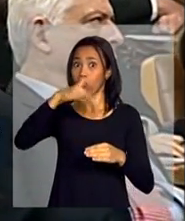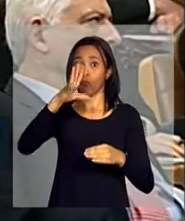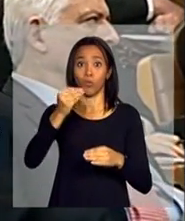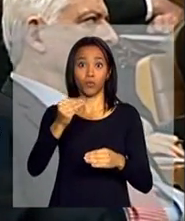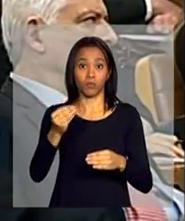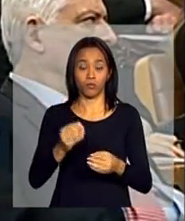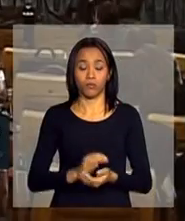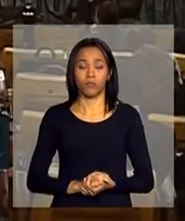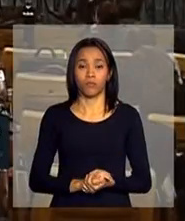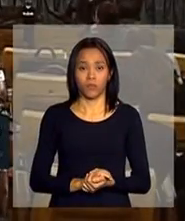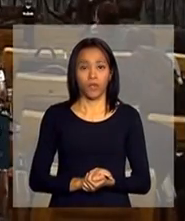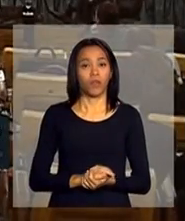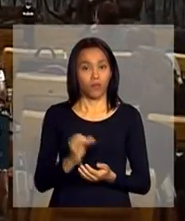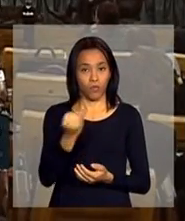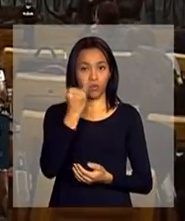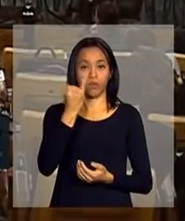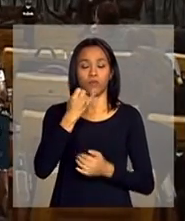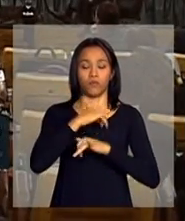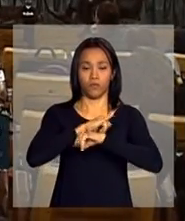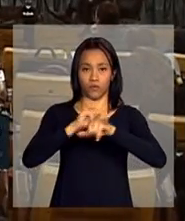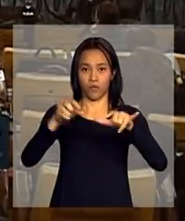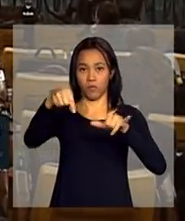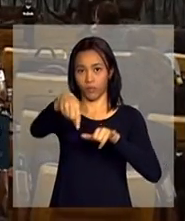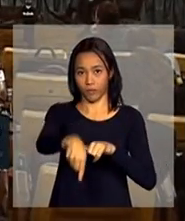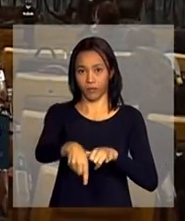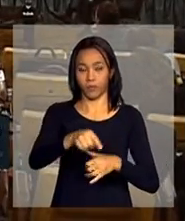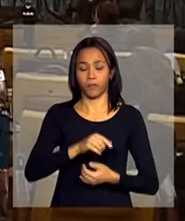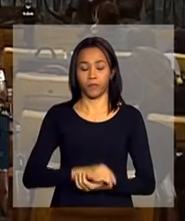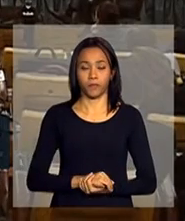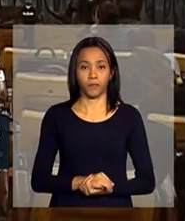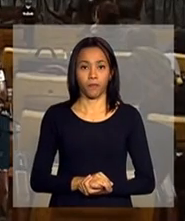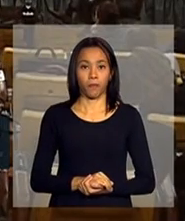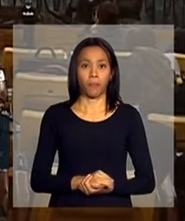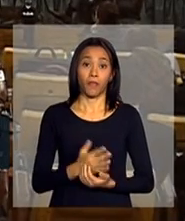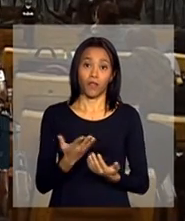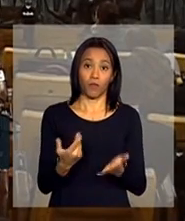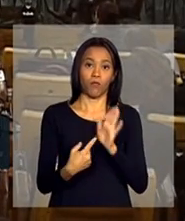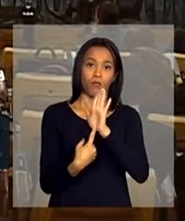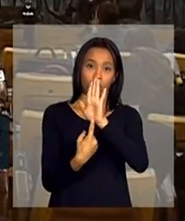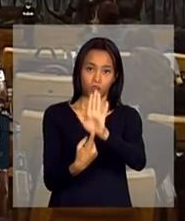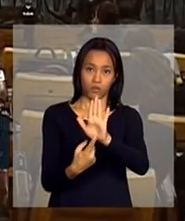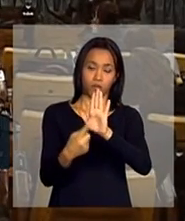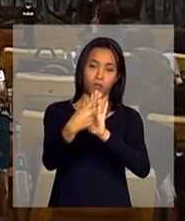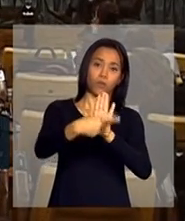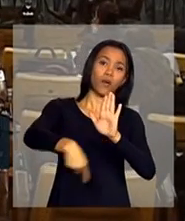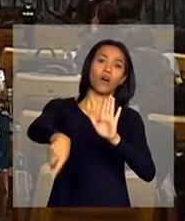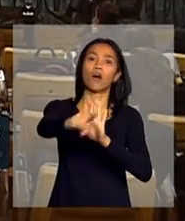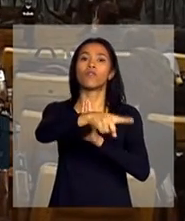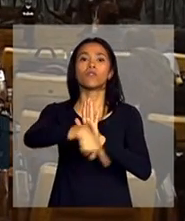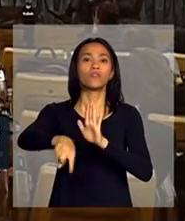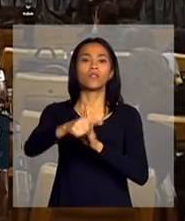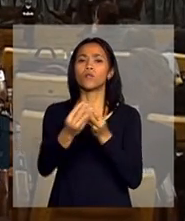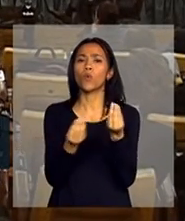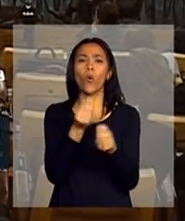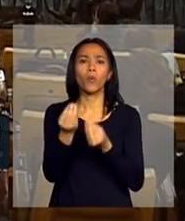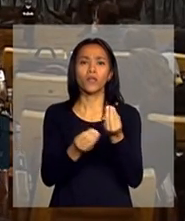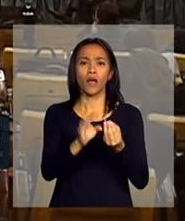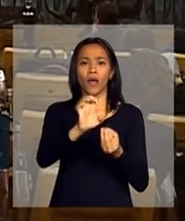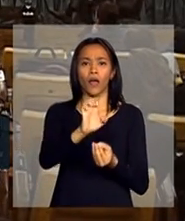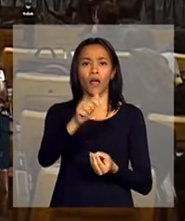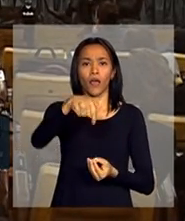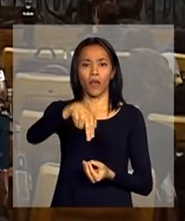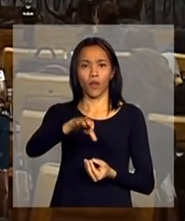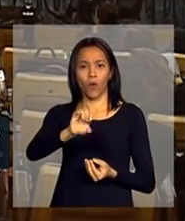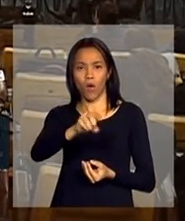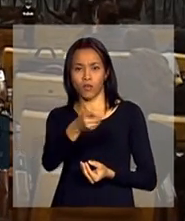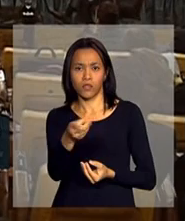vale a pena enfatizar. Então, aqui, apresentando vocês a equação de lucros, equação de